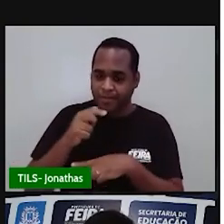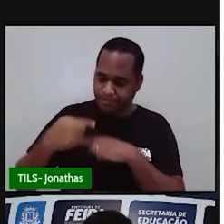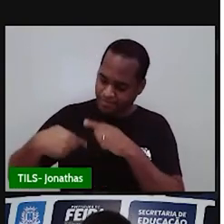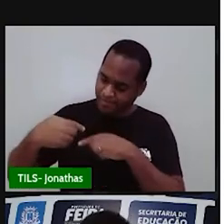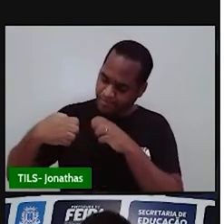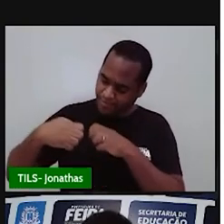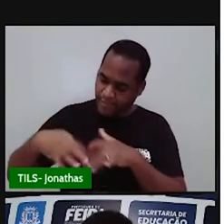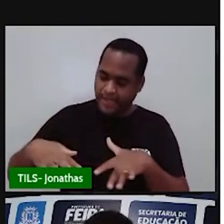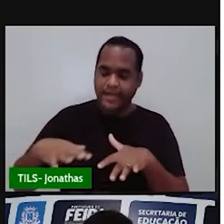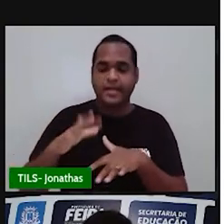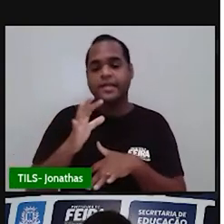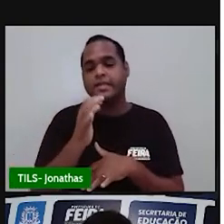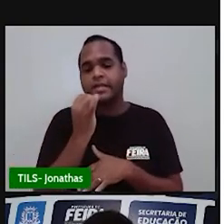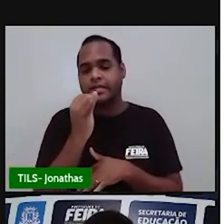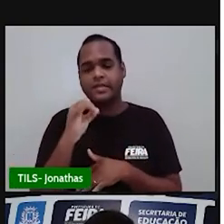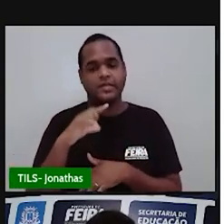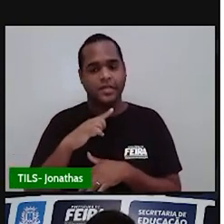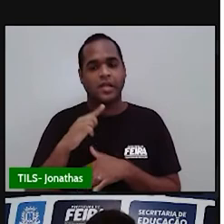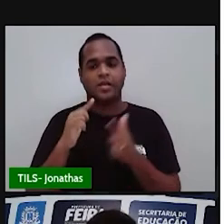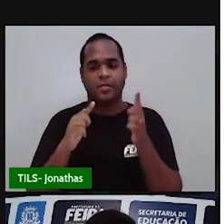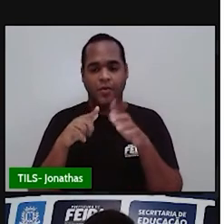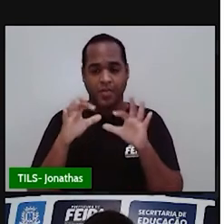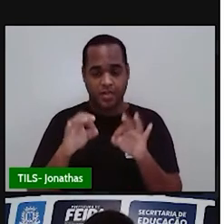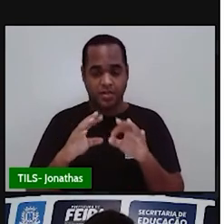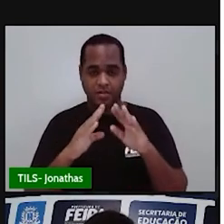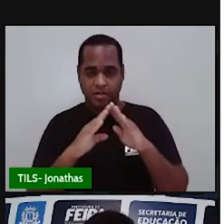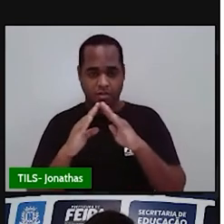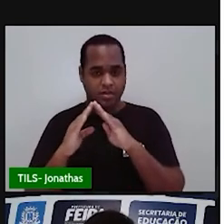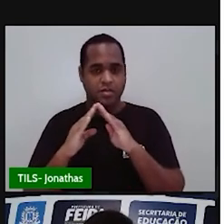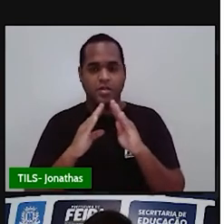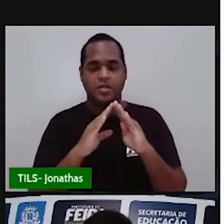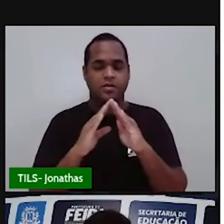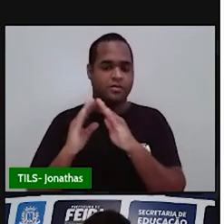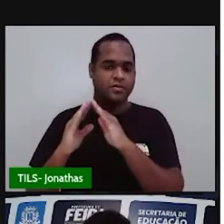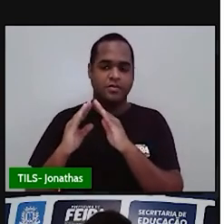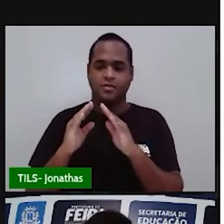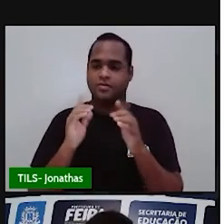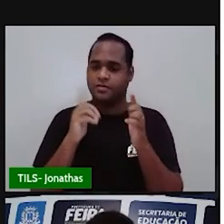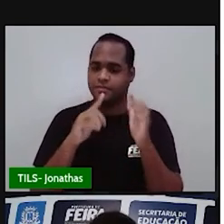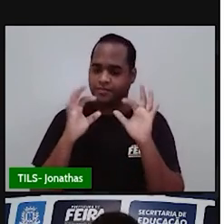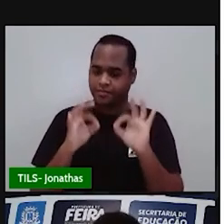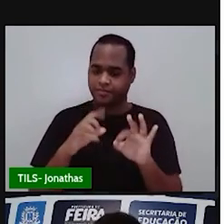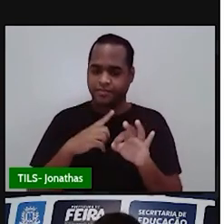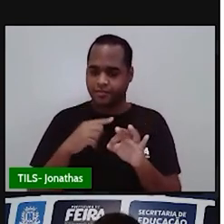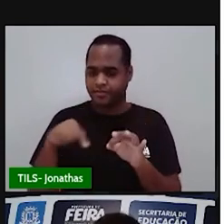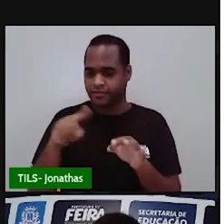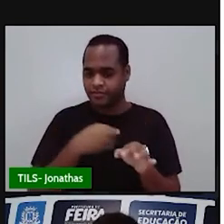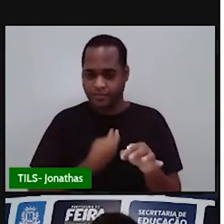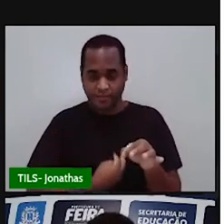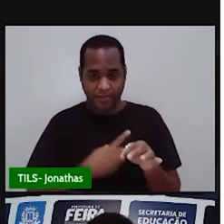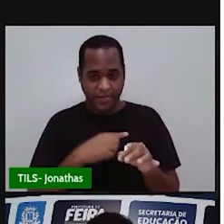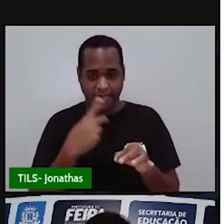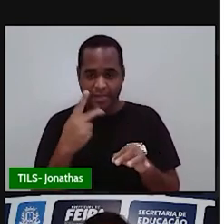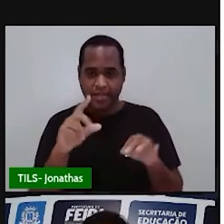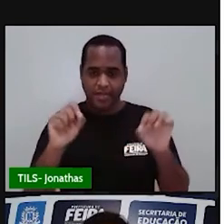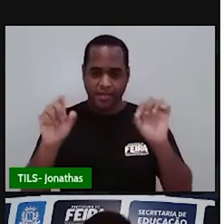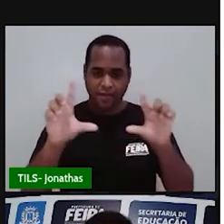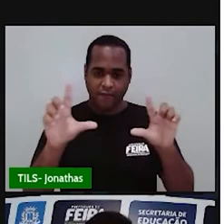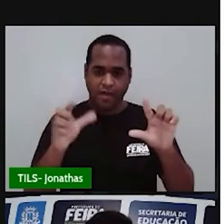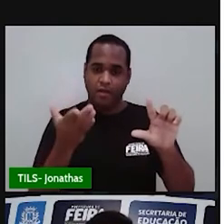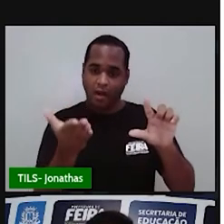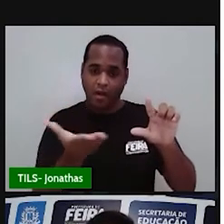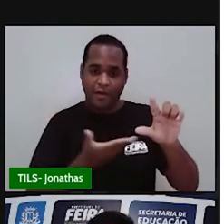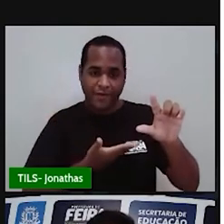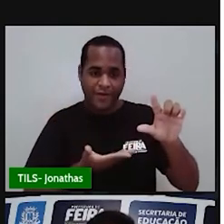A energia que chega, em nossas casas, a energia que está fazendo a sua TV estar ligada aí